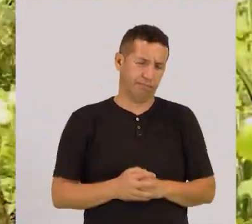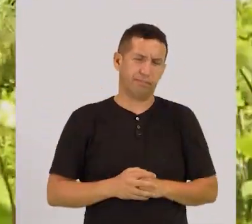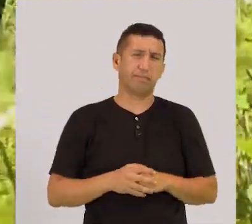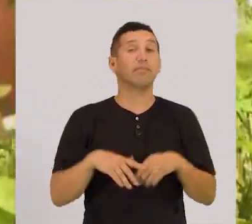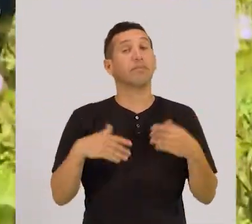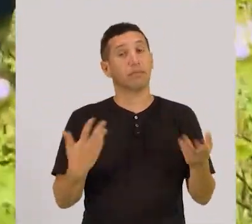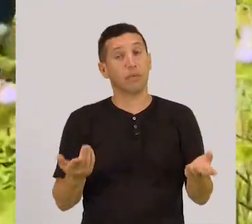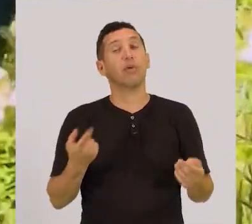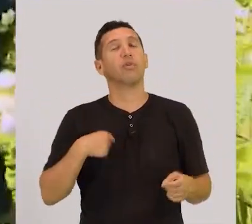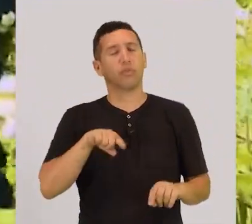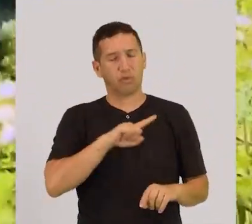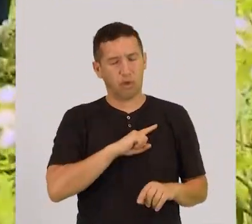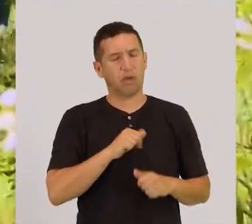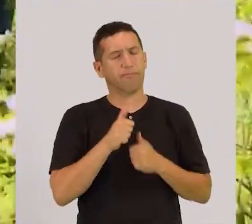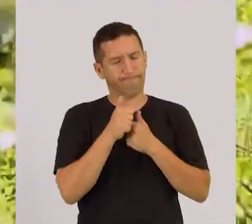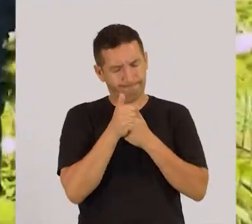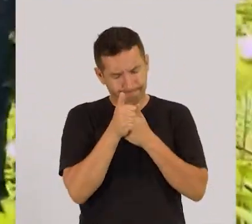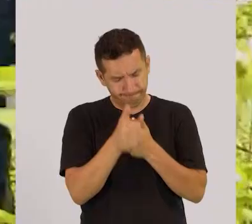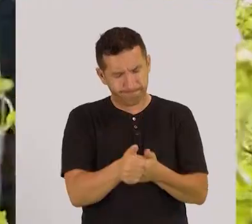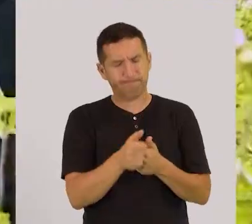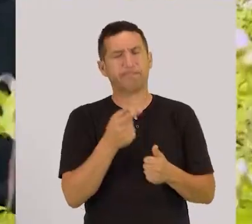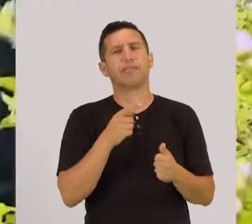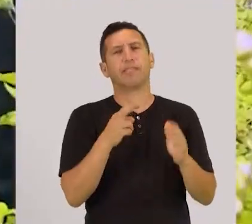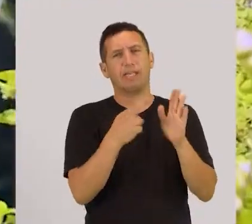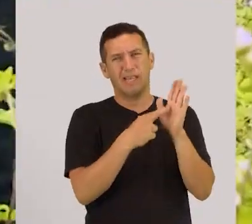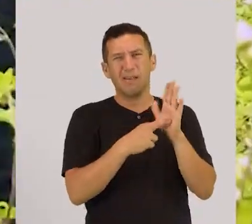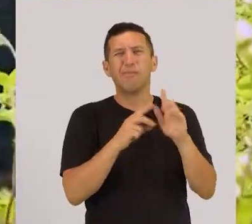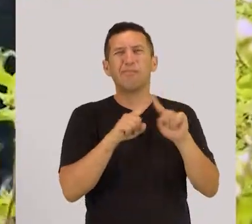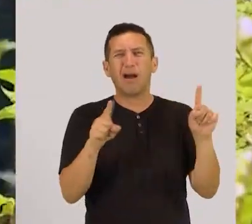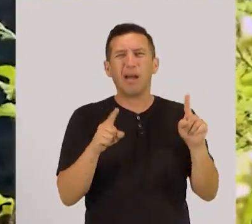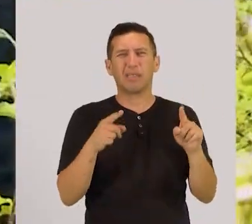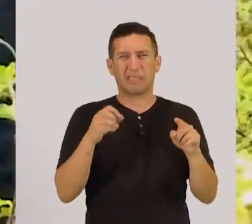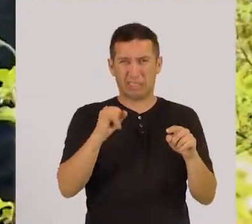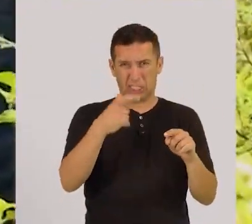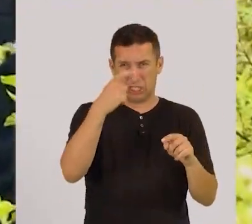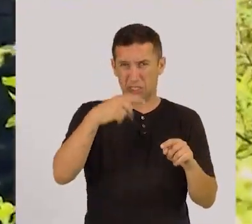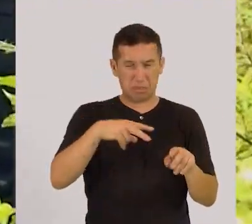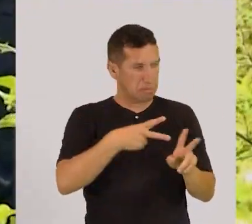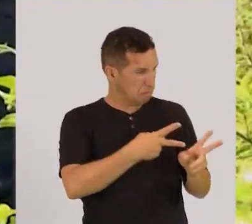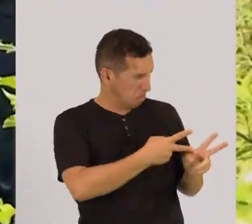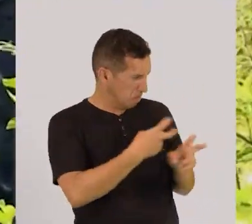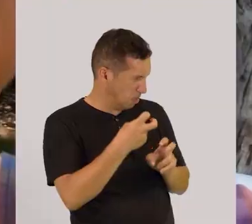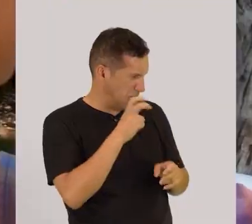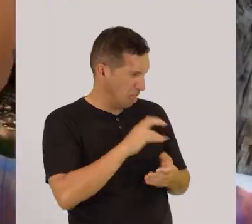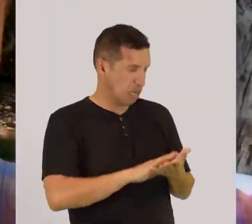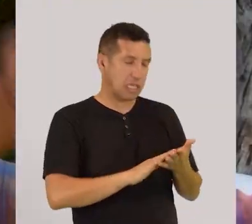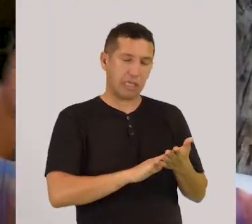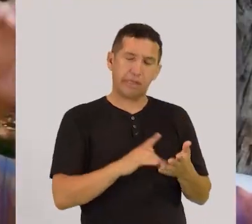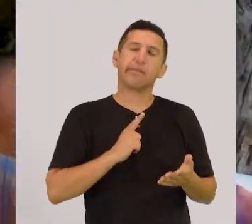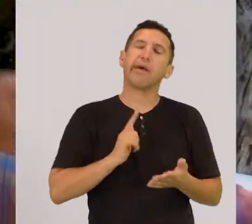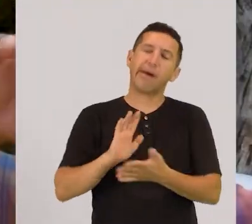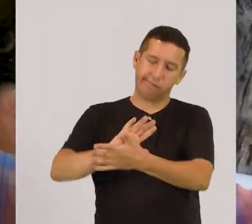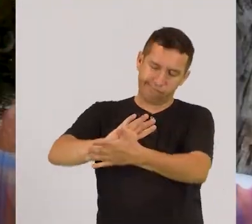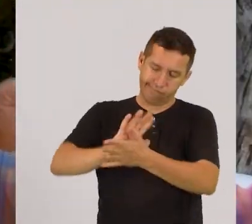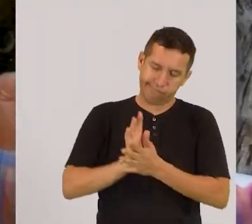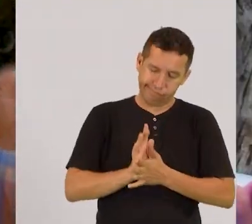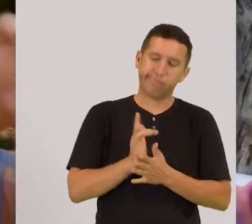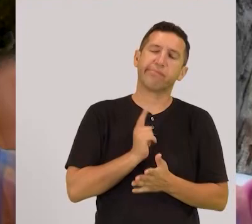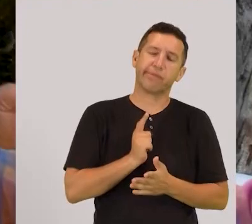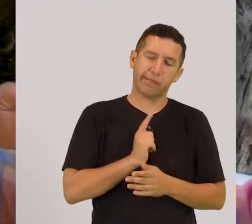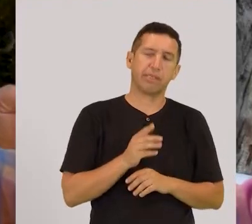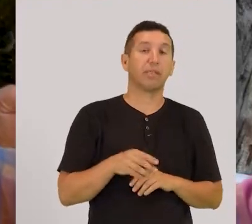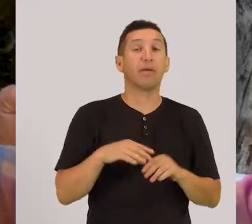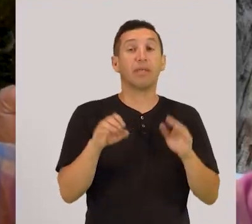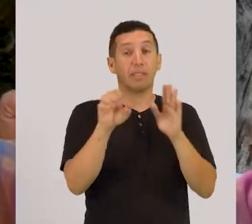a gente cumpre com os nossos deveres, mas a gente sofre muita discriminação no Brasil por ser cigano. Então, a importância do Estatuto